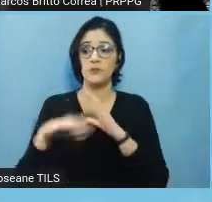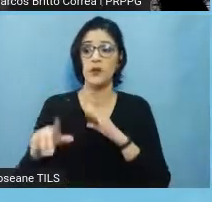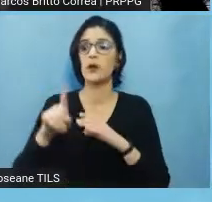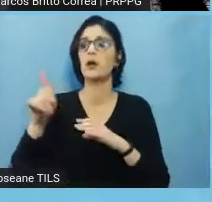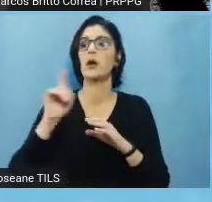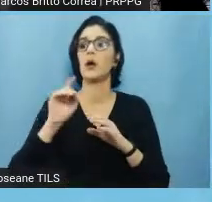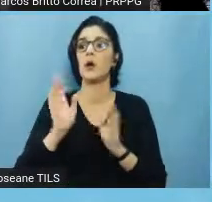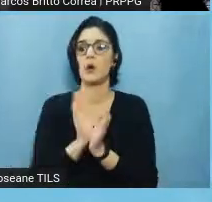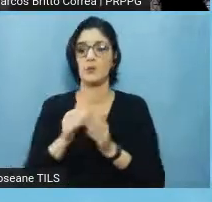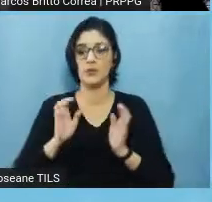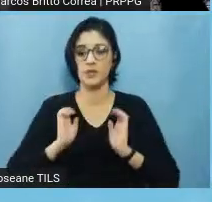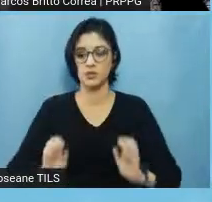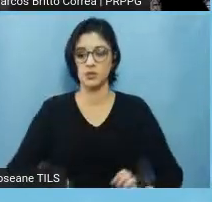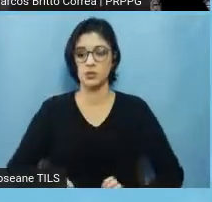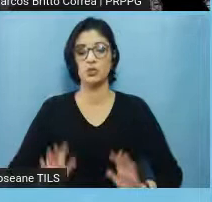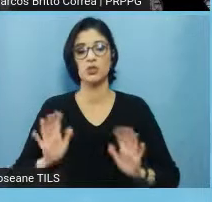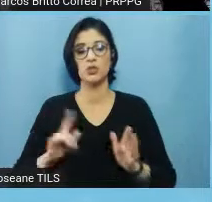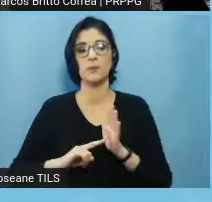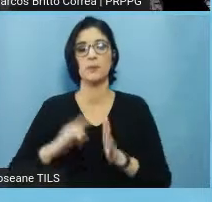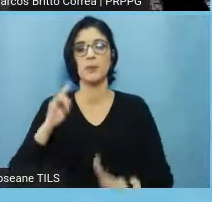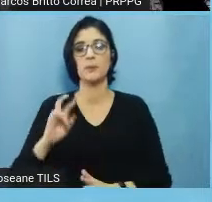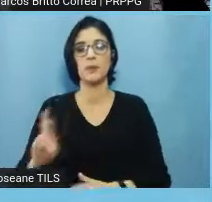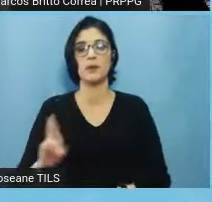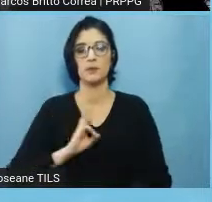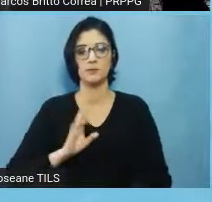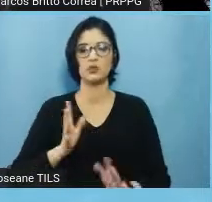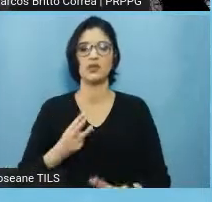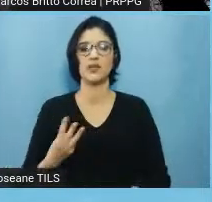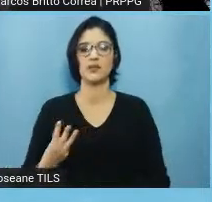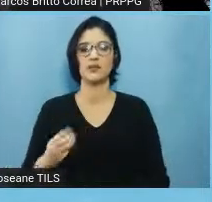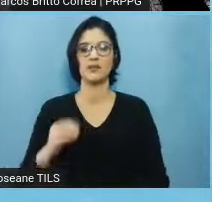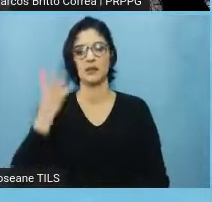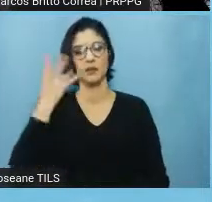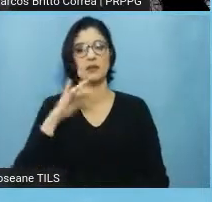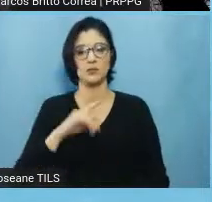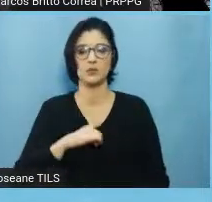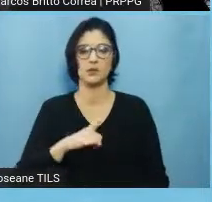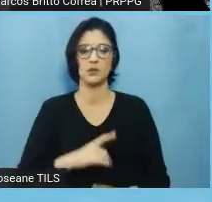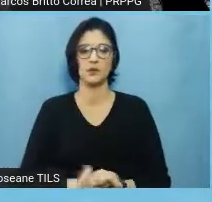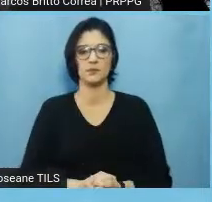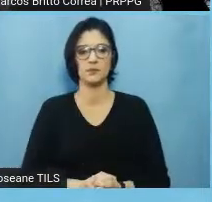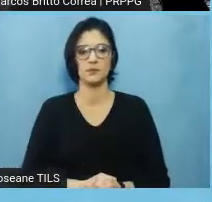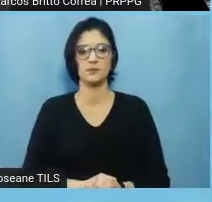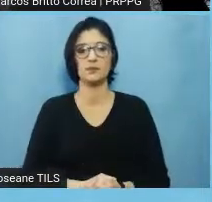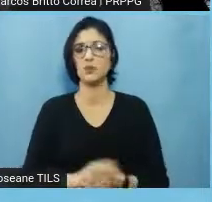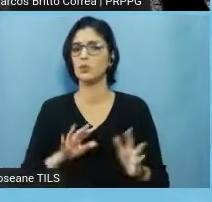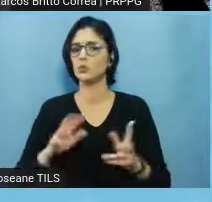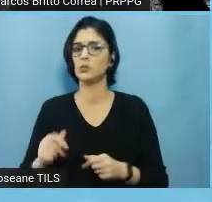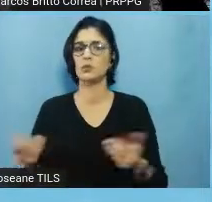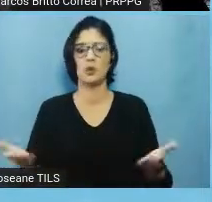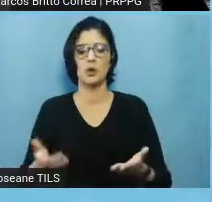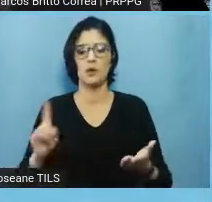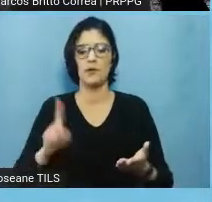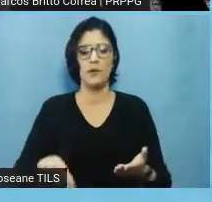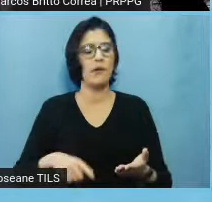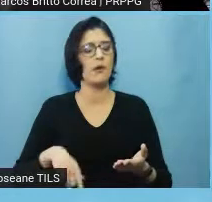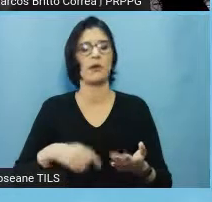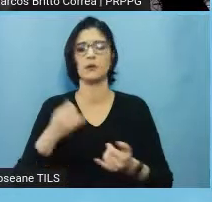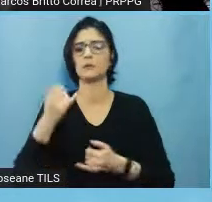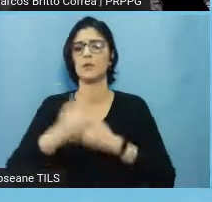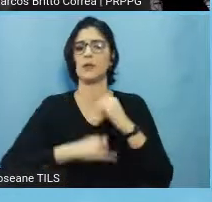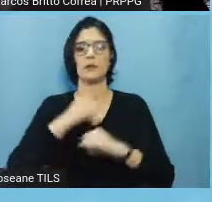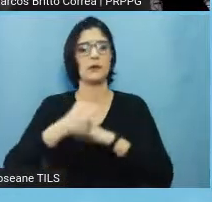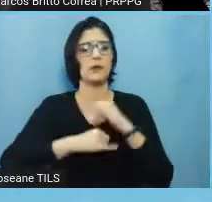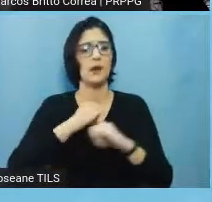resposta, a primeira resposta, né, e toda essa tramitação hoje ela é eletrônica e pública, então tanto o pesquisador como qualquer outra pessoa